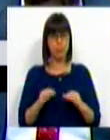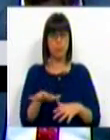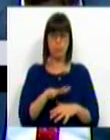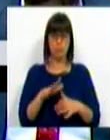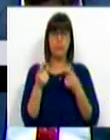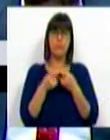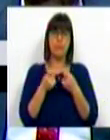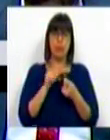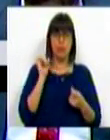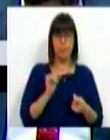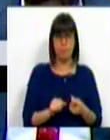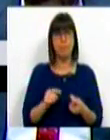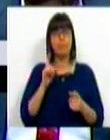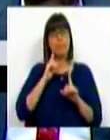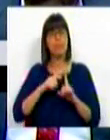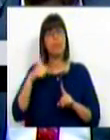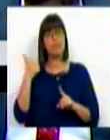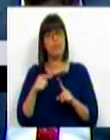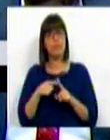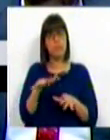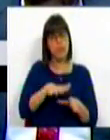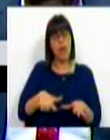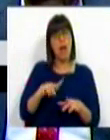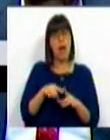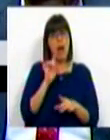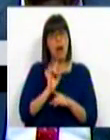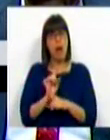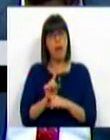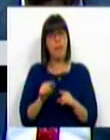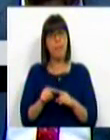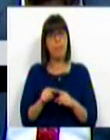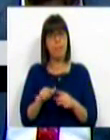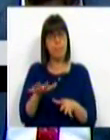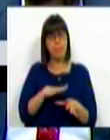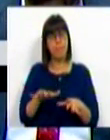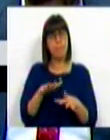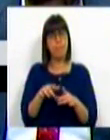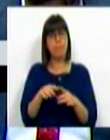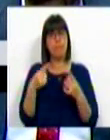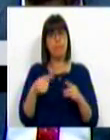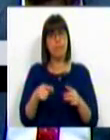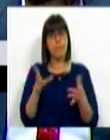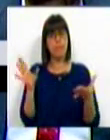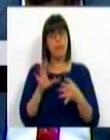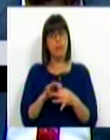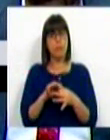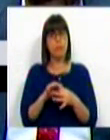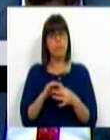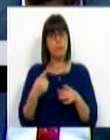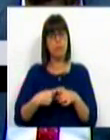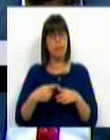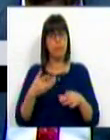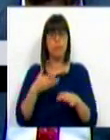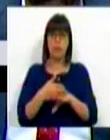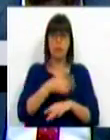dimensão de proximidade, sobretudo nas áreas que têm mais a ver com o interesse